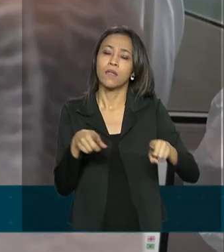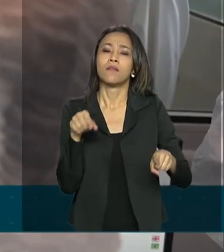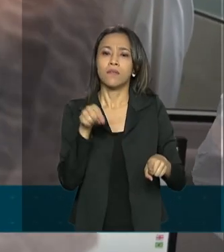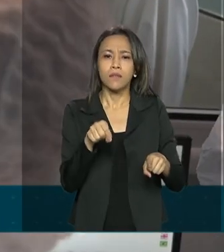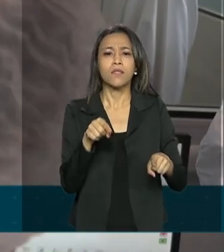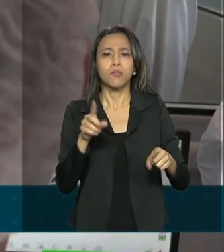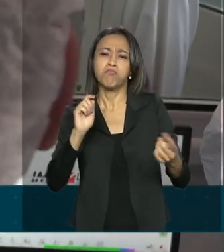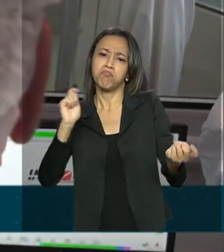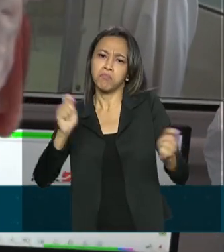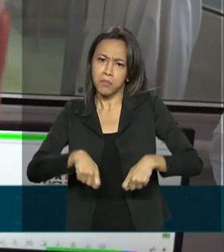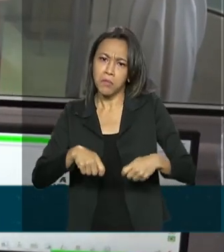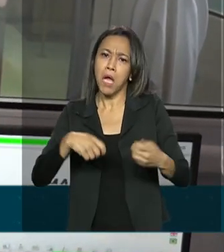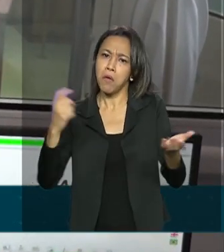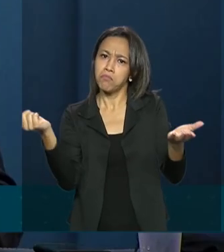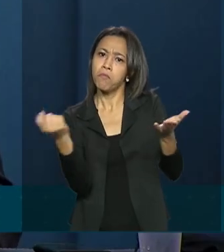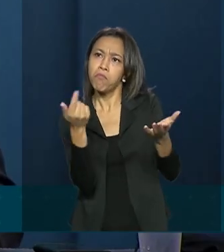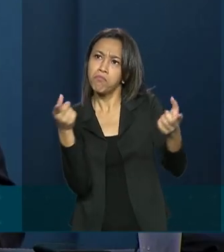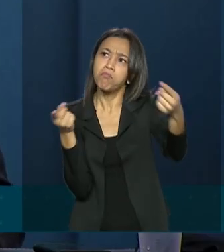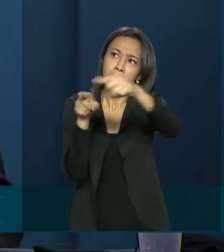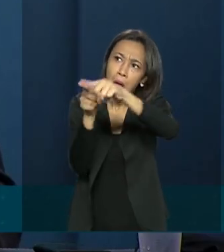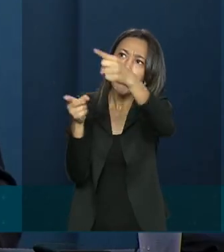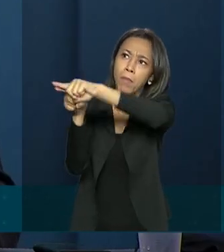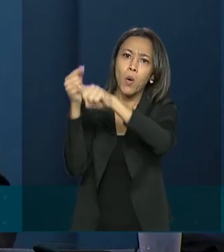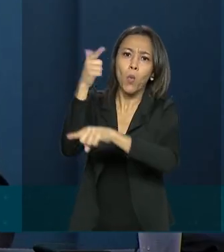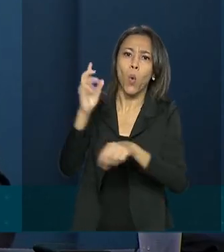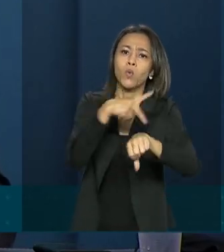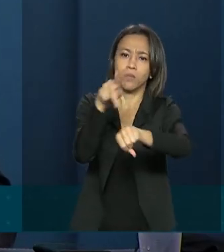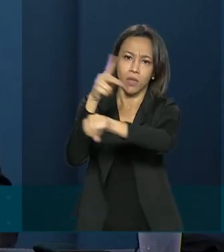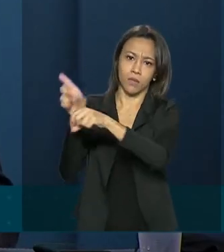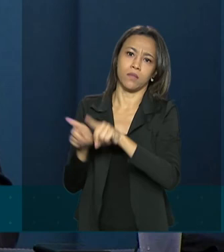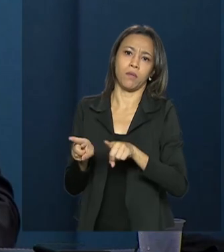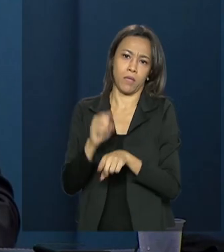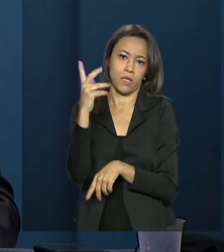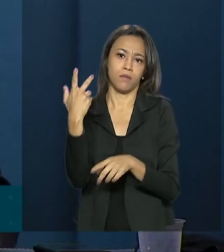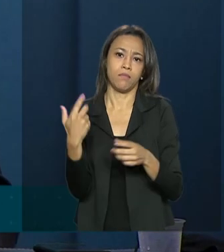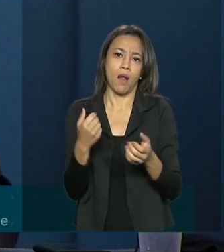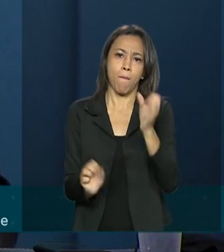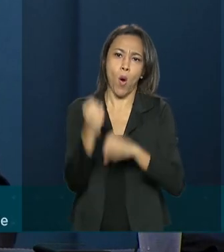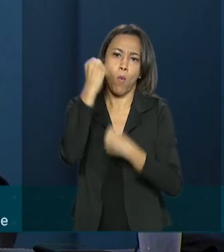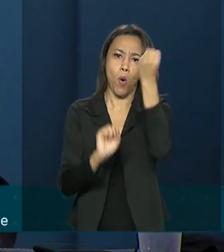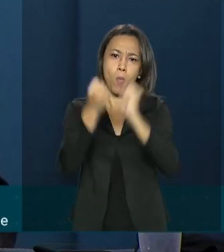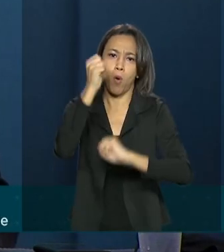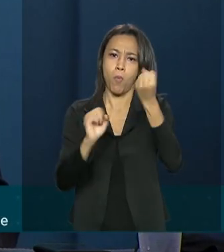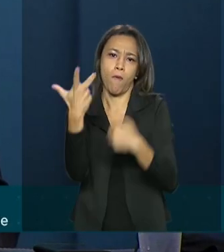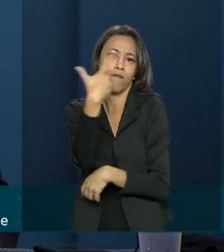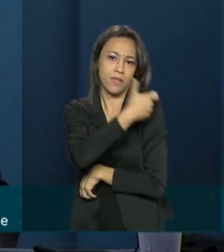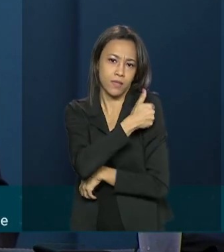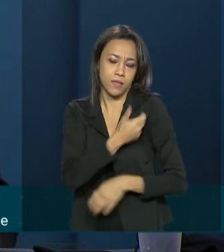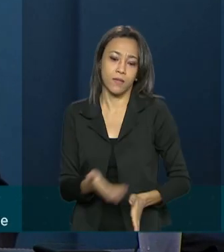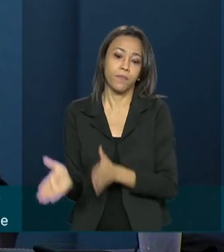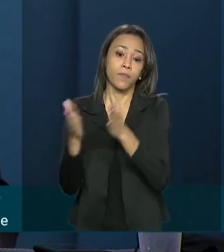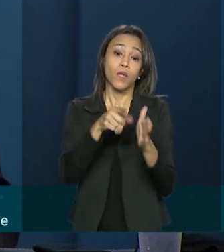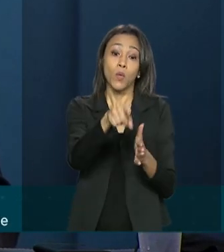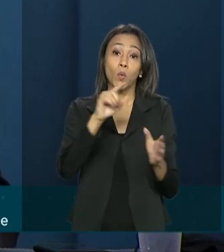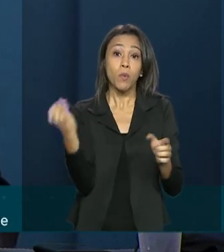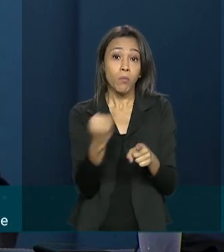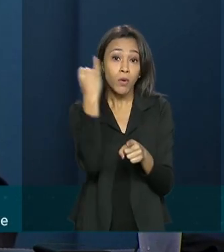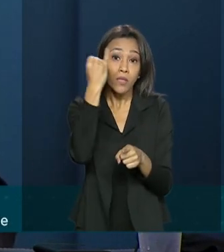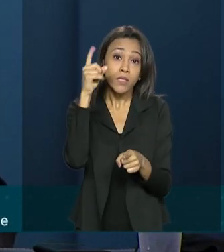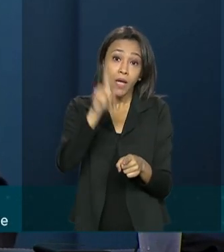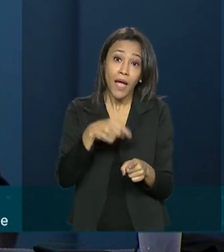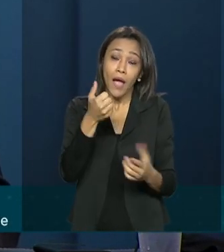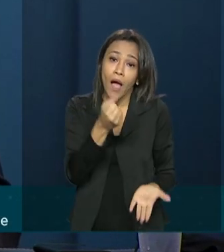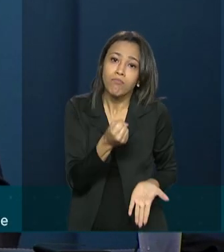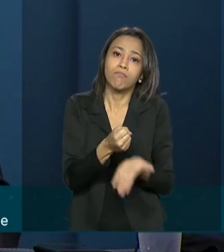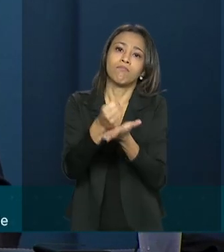feche acordo com outros. O que é importante, é preciso deixar bem claro, é salvar o maior número de vidas o